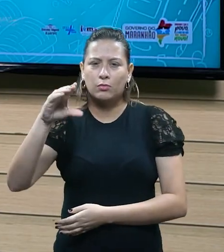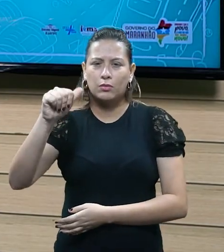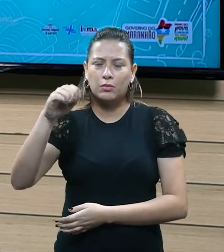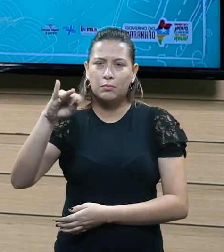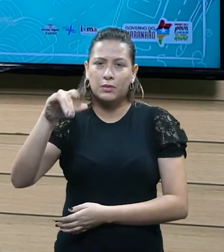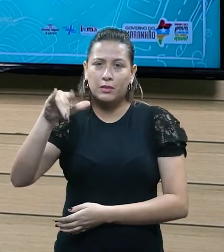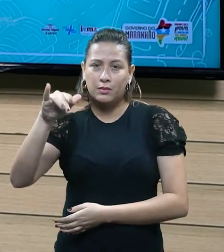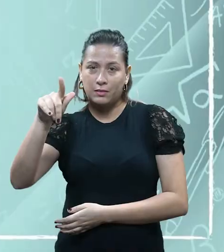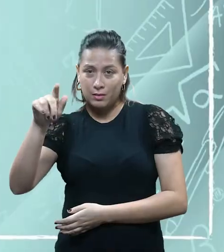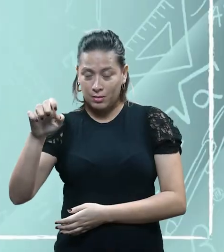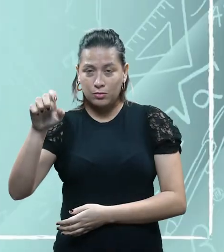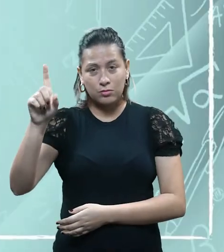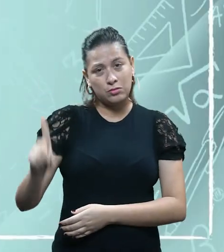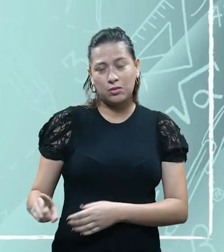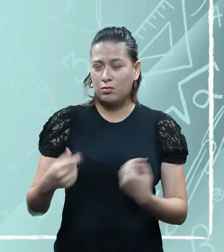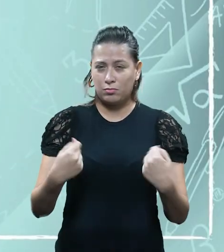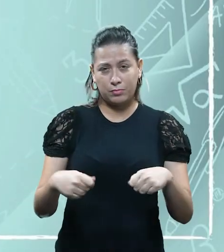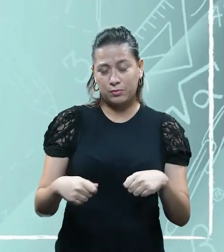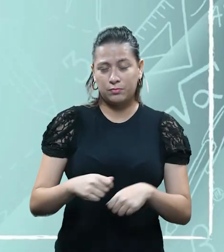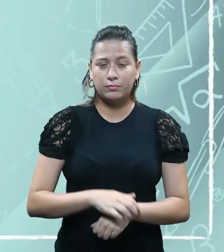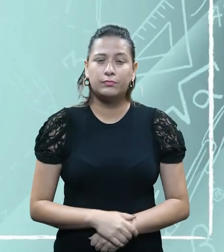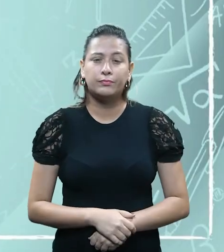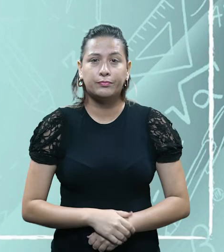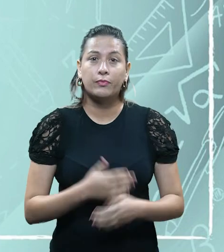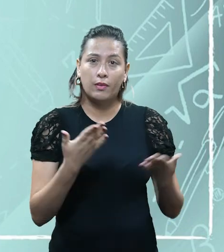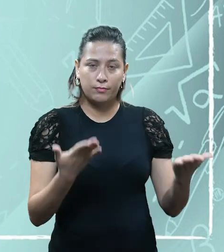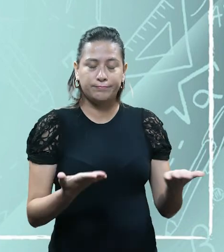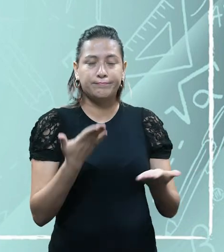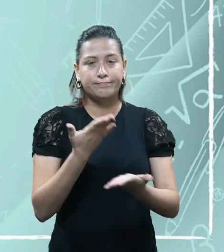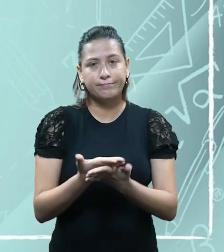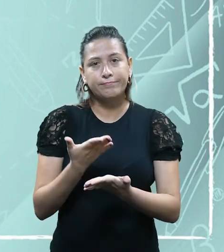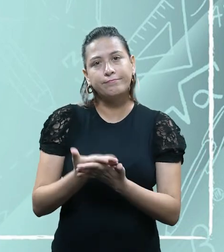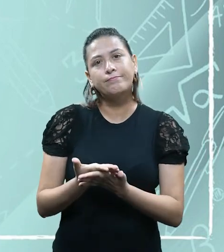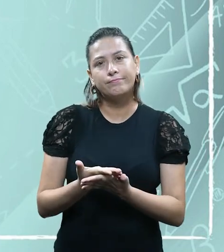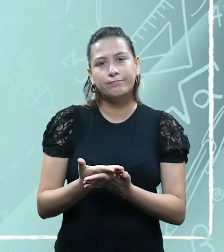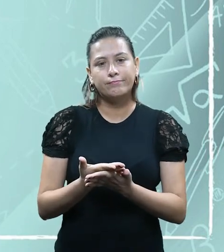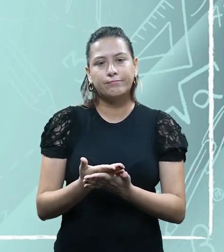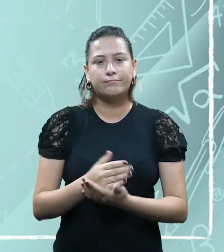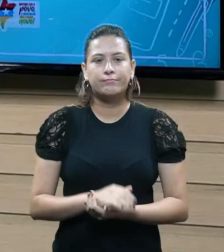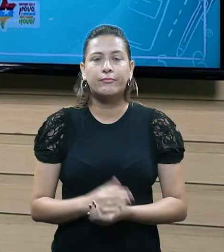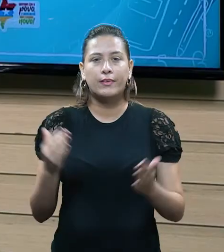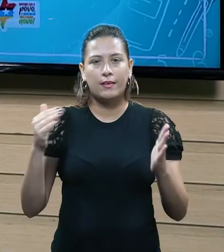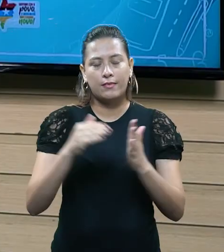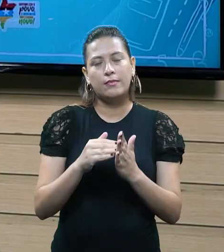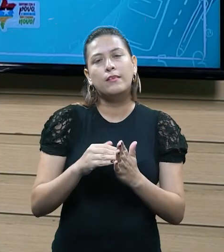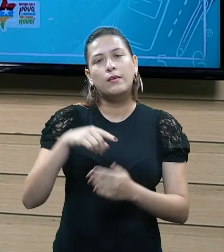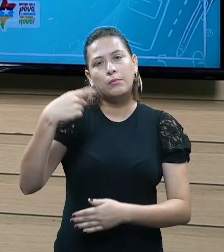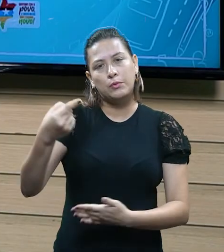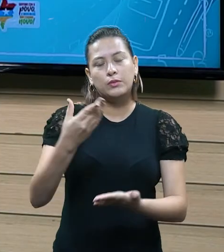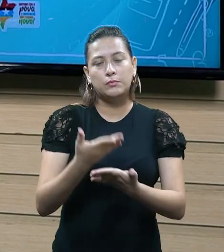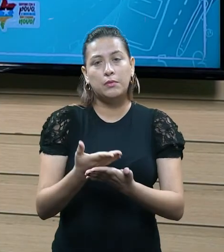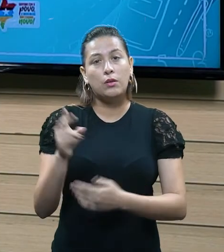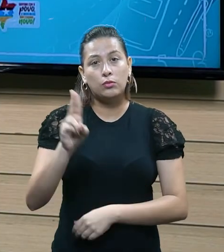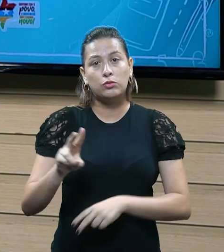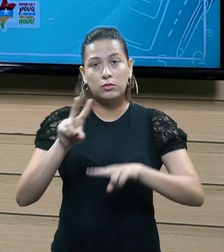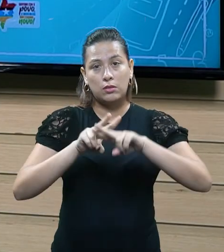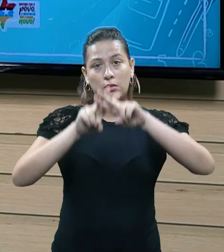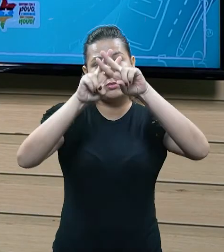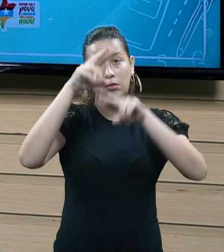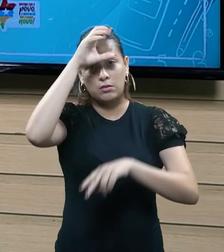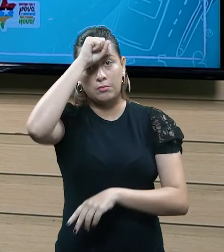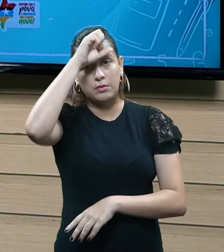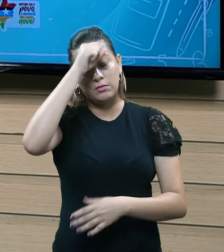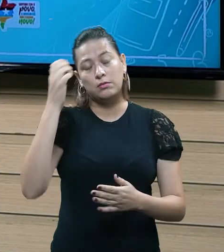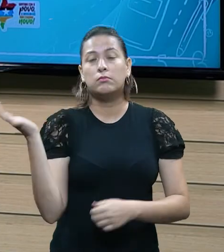encaducabilidade do direito. Essa foi a nossa aula, até a próxima, utilize a nossa hashtag, fique em casa